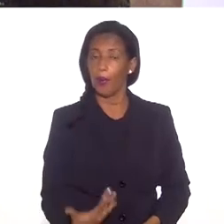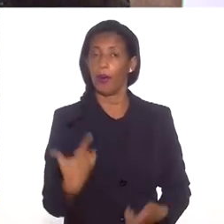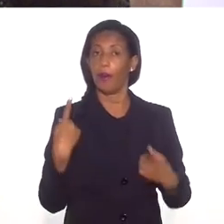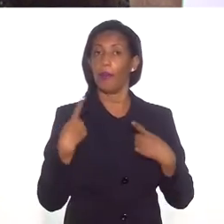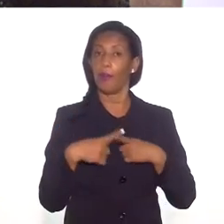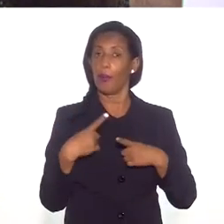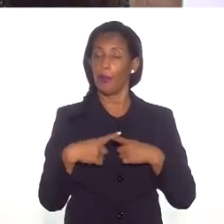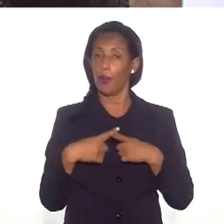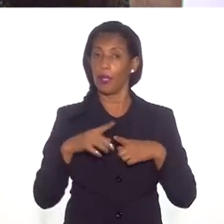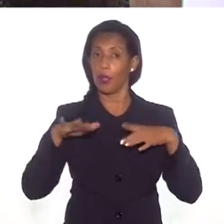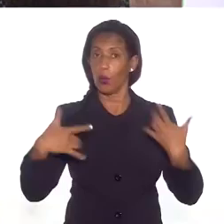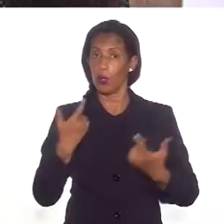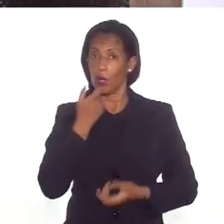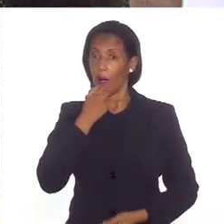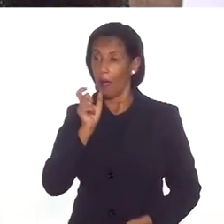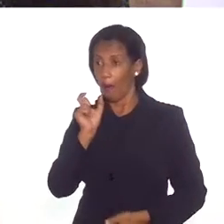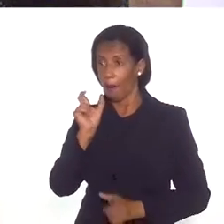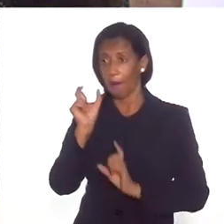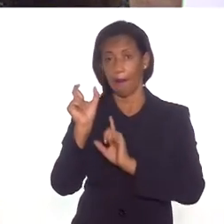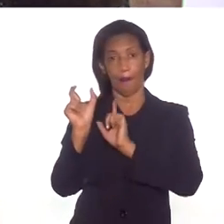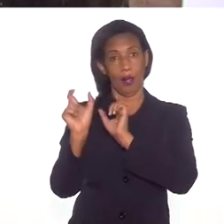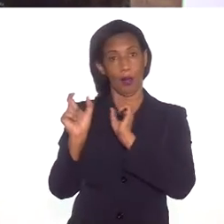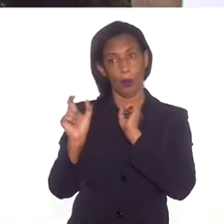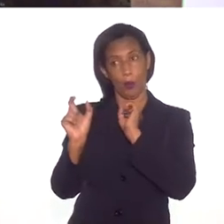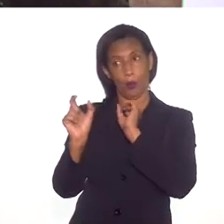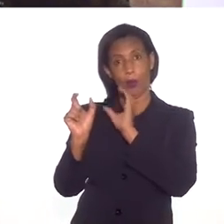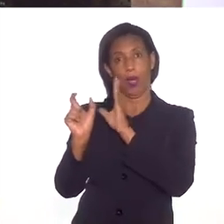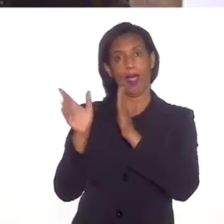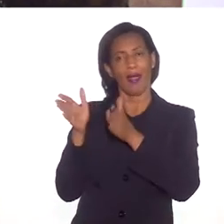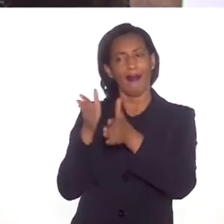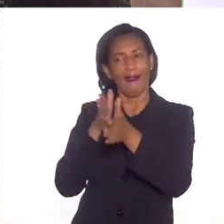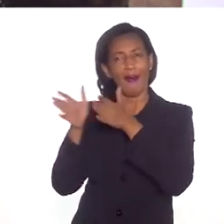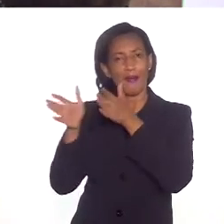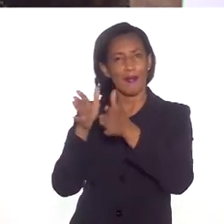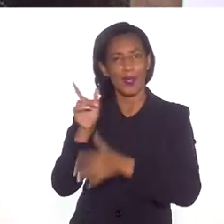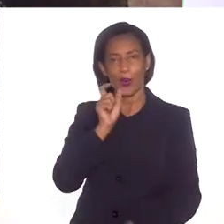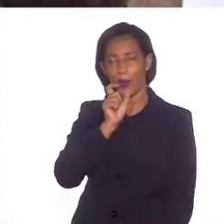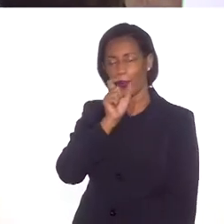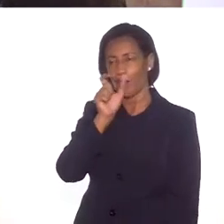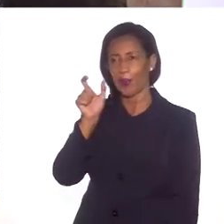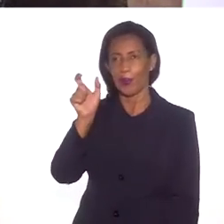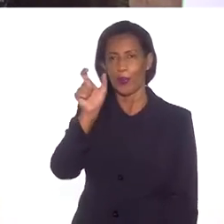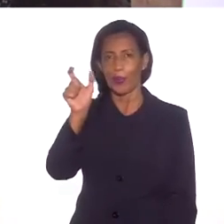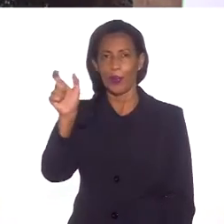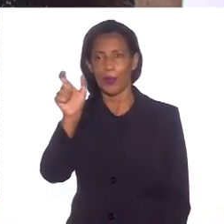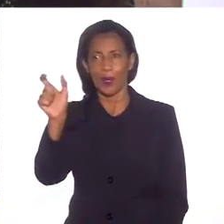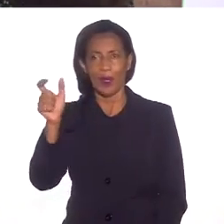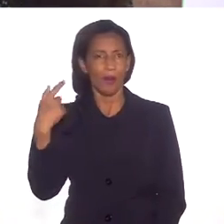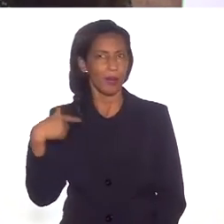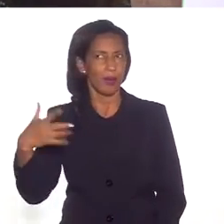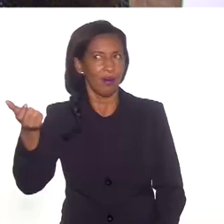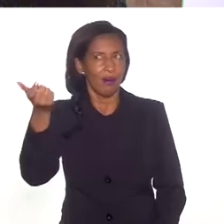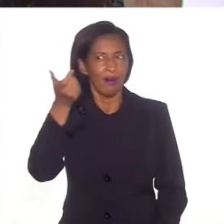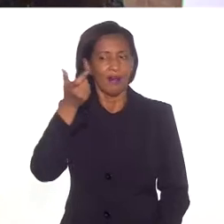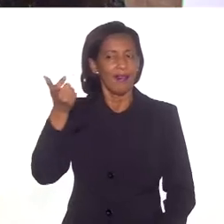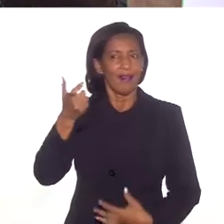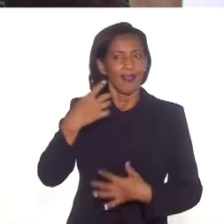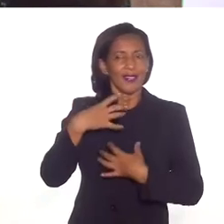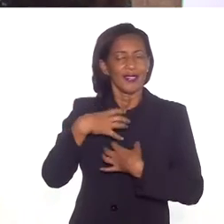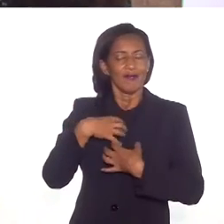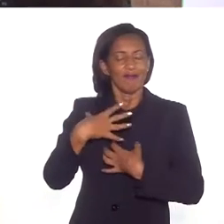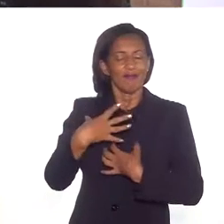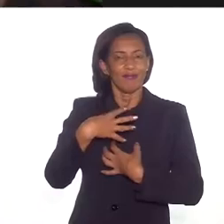quando a gente solta uma palavra, ela faz um caminho, ela faz um caminho dentro das pessoas que nos escutam.